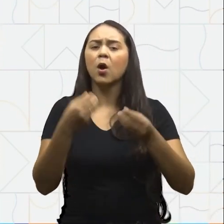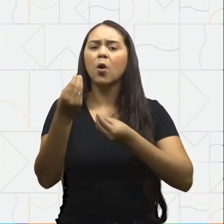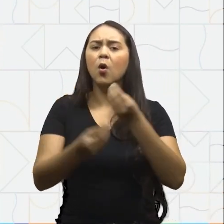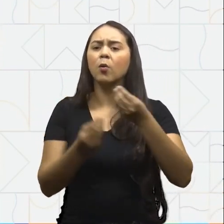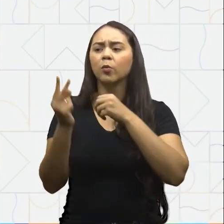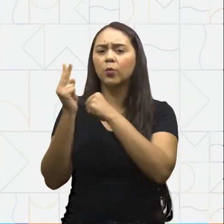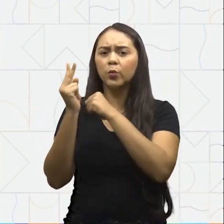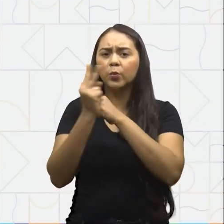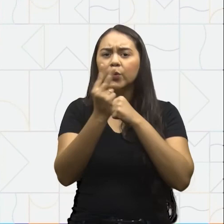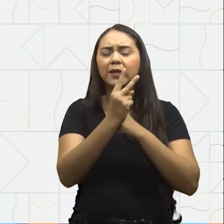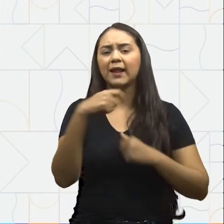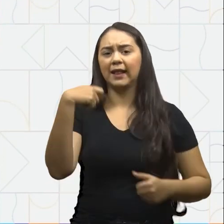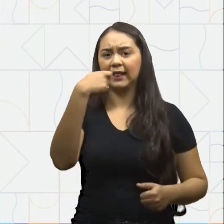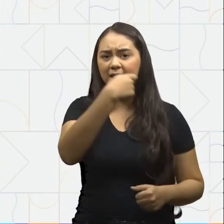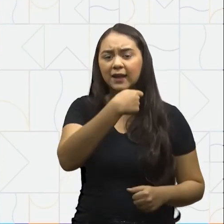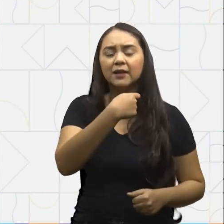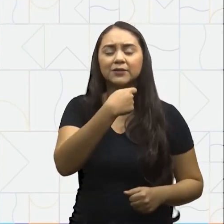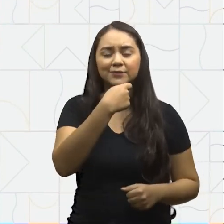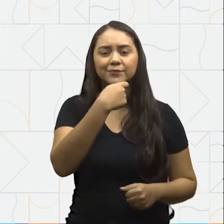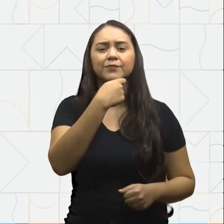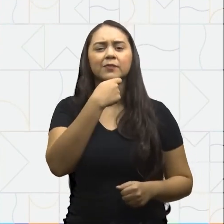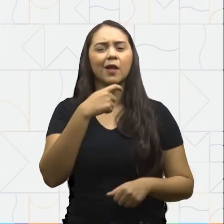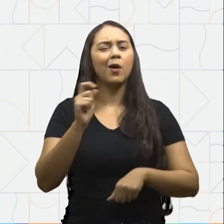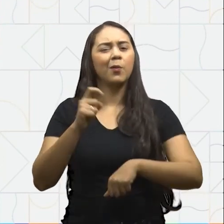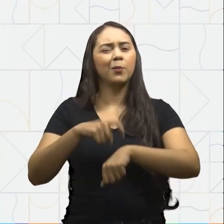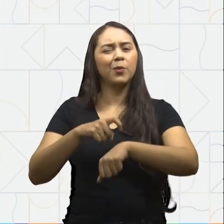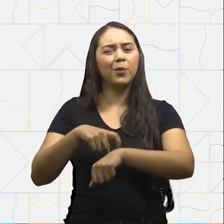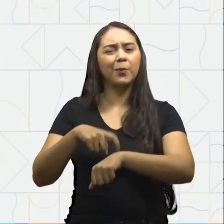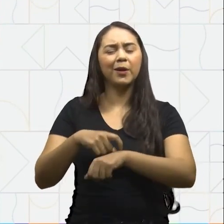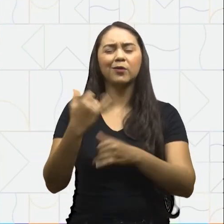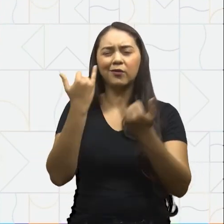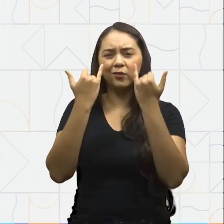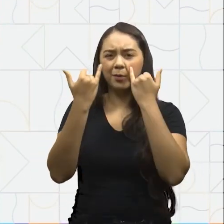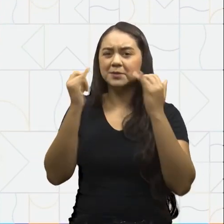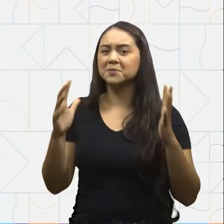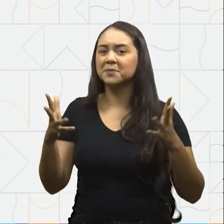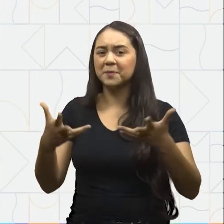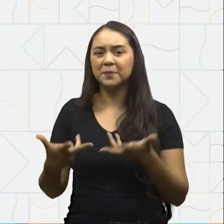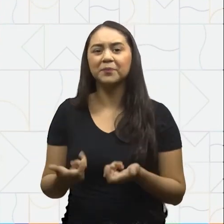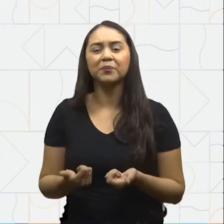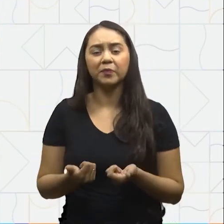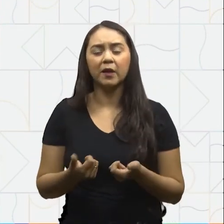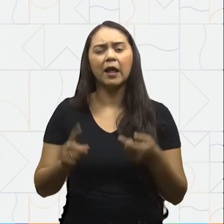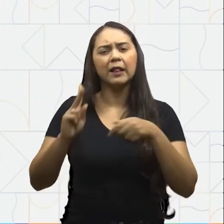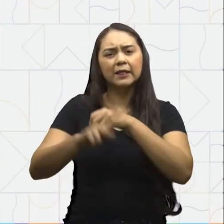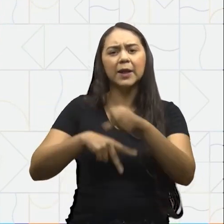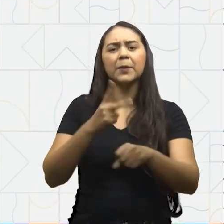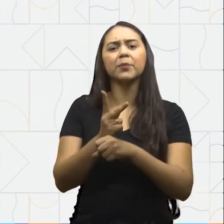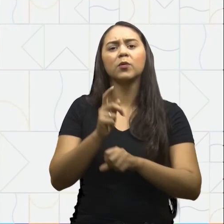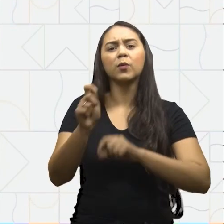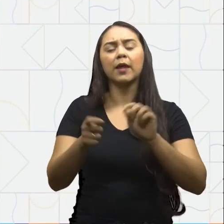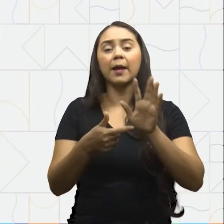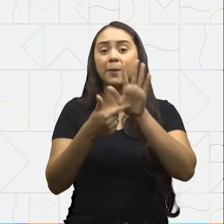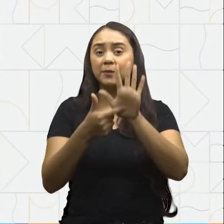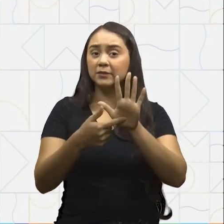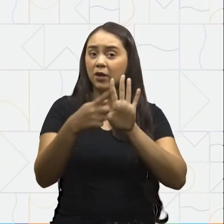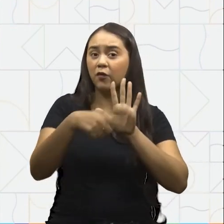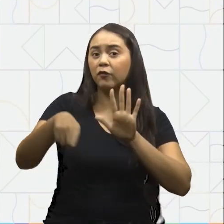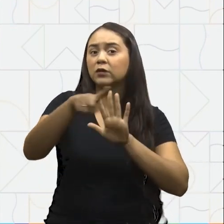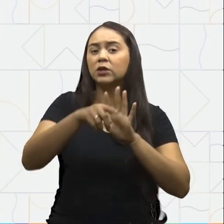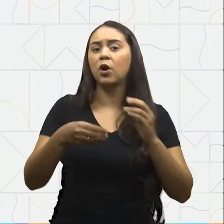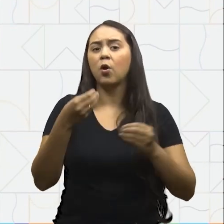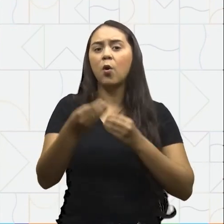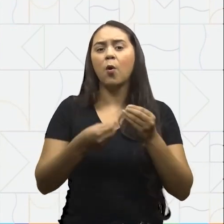com os dentes Foi realmente um momento muito informativo Em seguida Em apresentei a você o